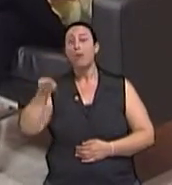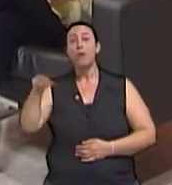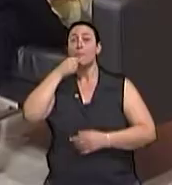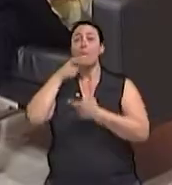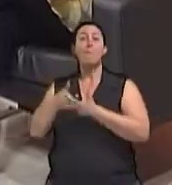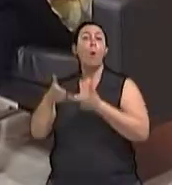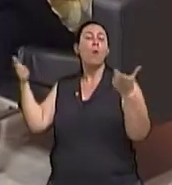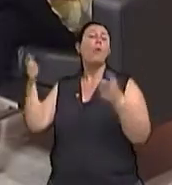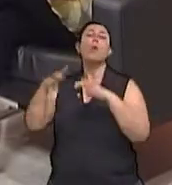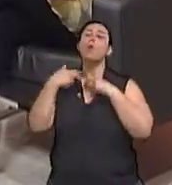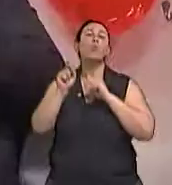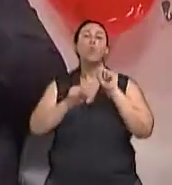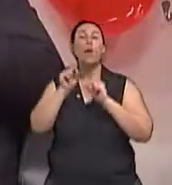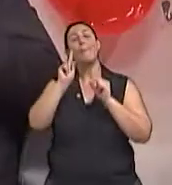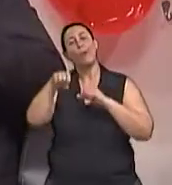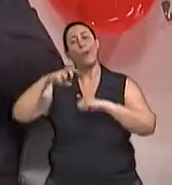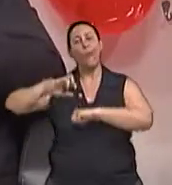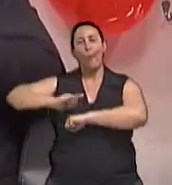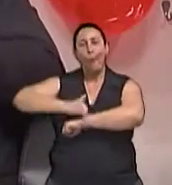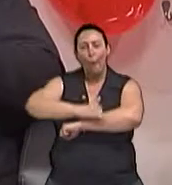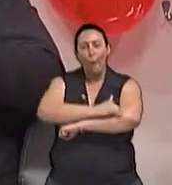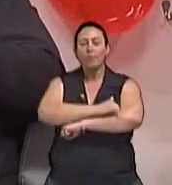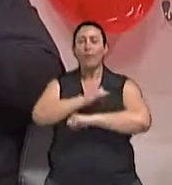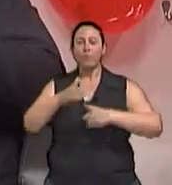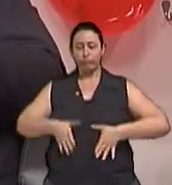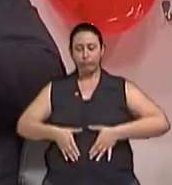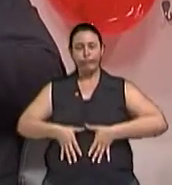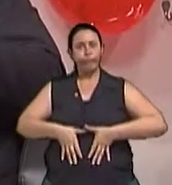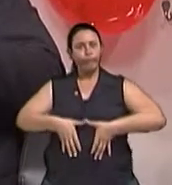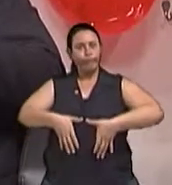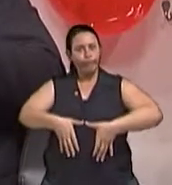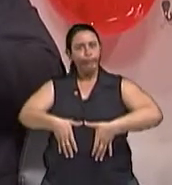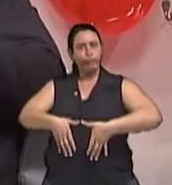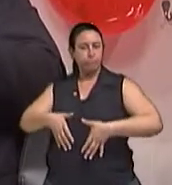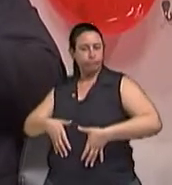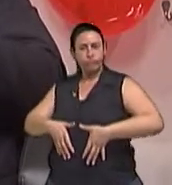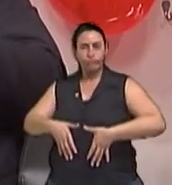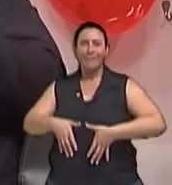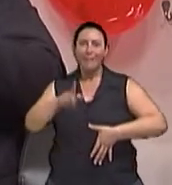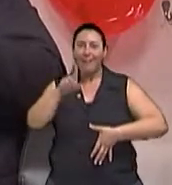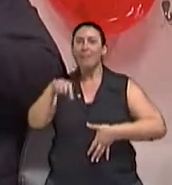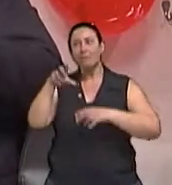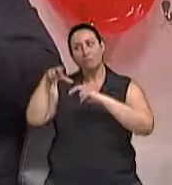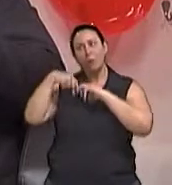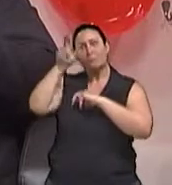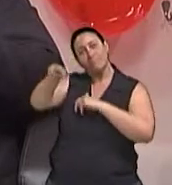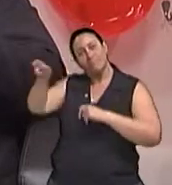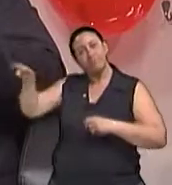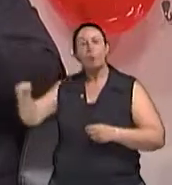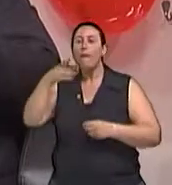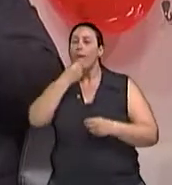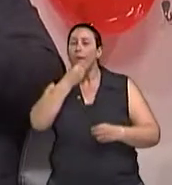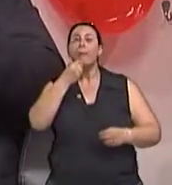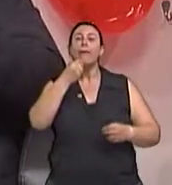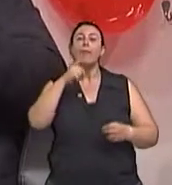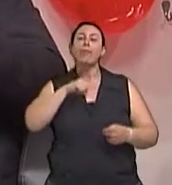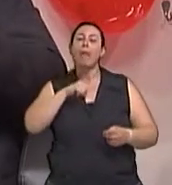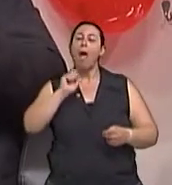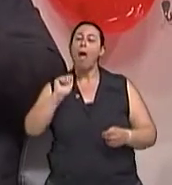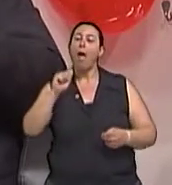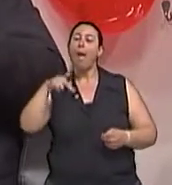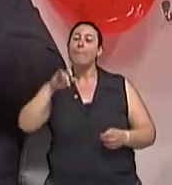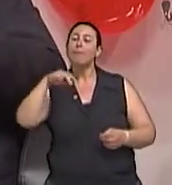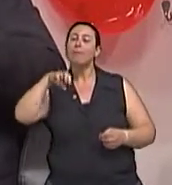comum em homens, especialmente sobre a obesidade central, abdominal, ela tende a ser mais comum em homens e, portanto,